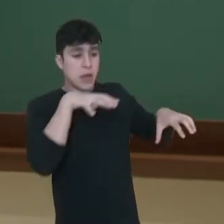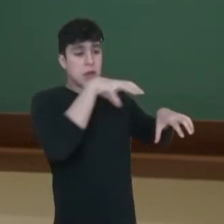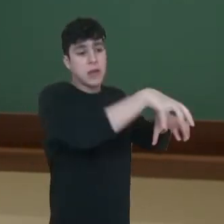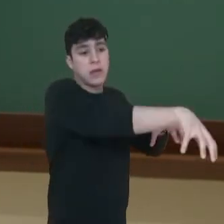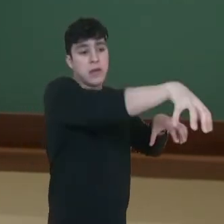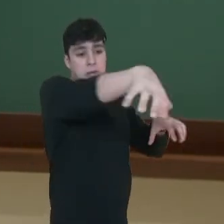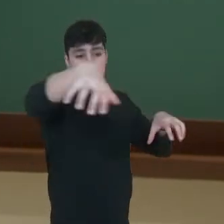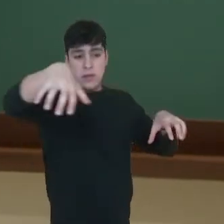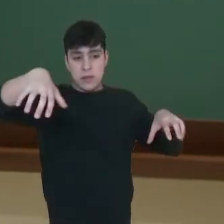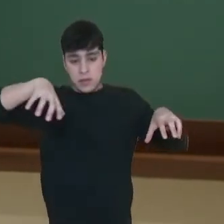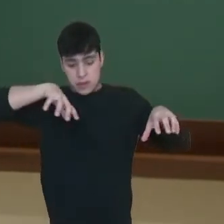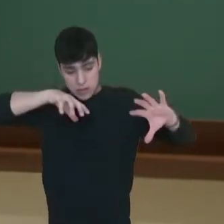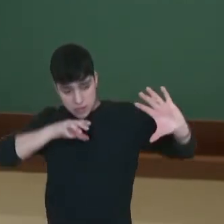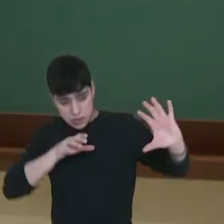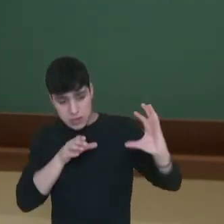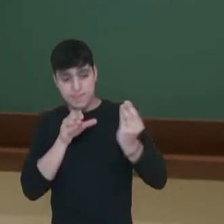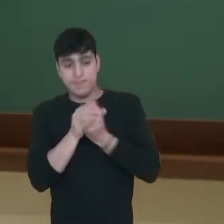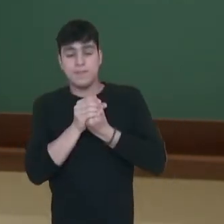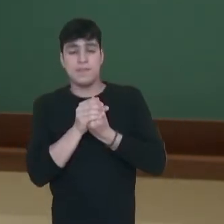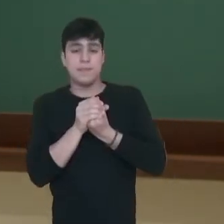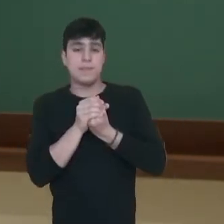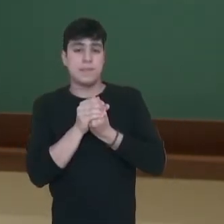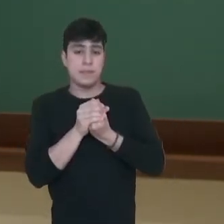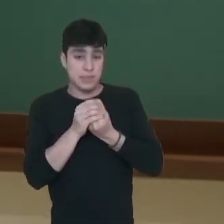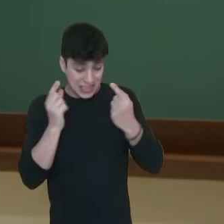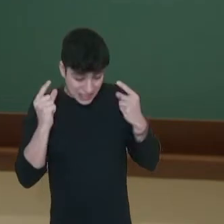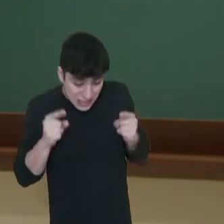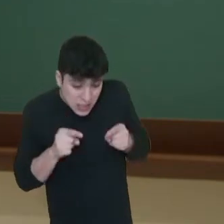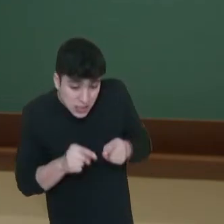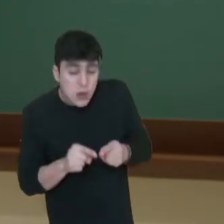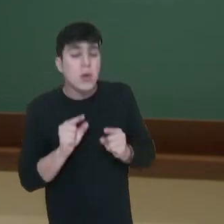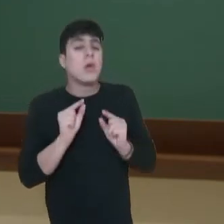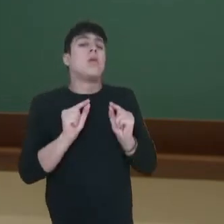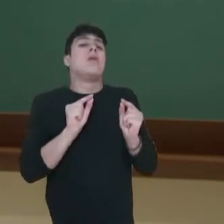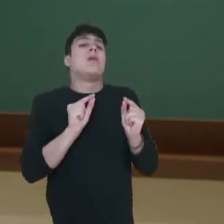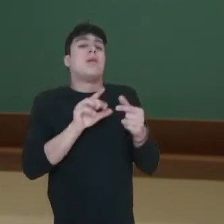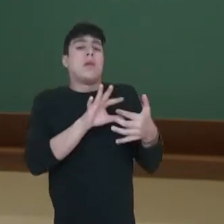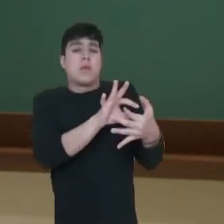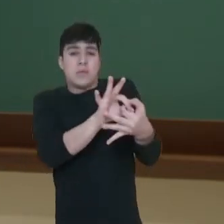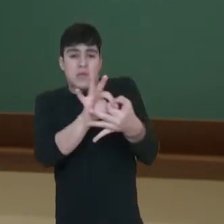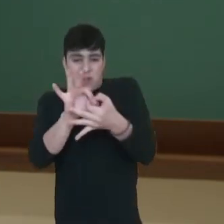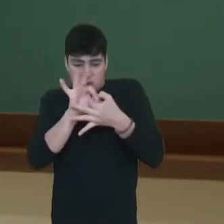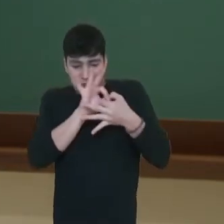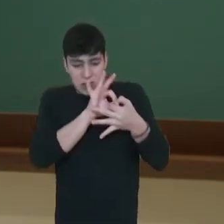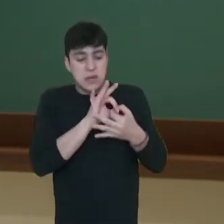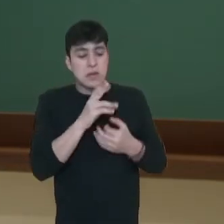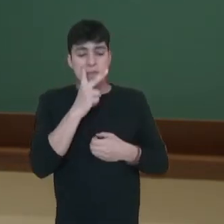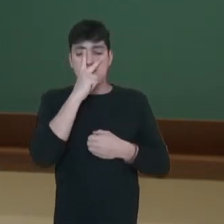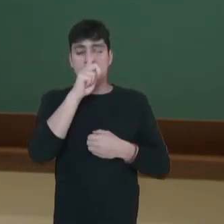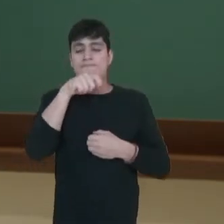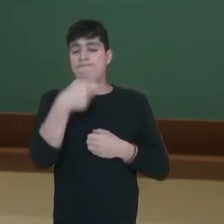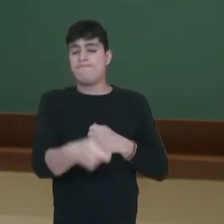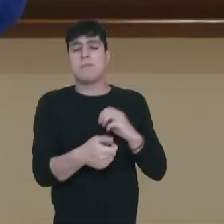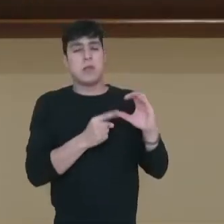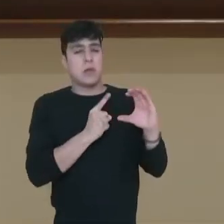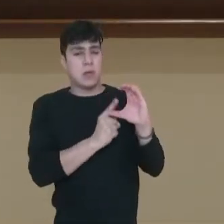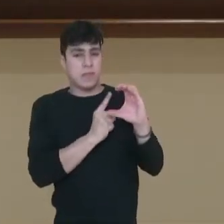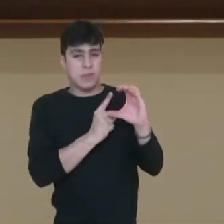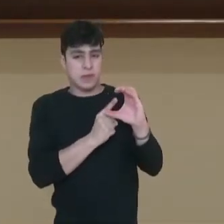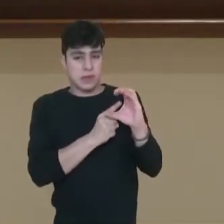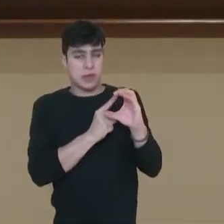repúblicas ali do leste europeu. Essa União Soviética, ela vai ter o ideal comunista e vai